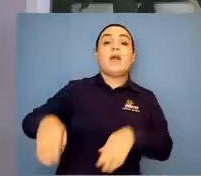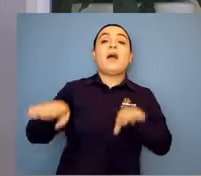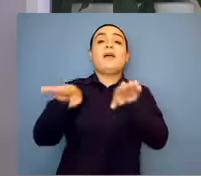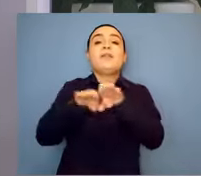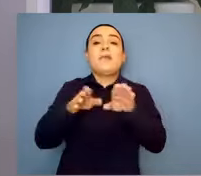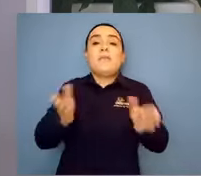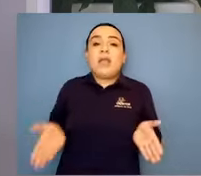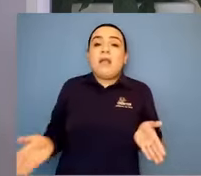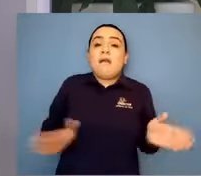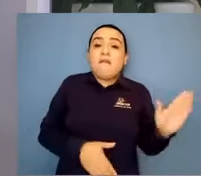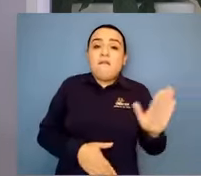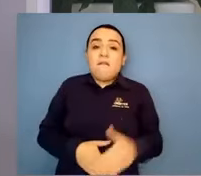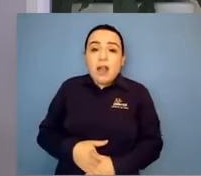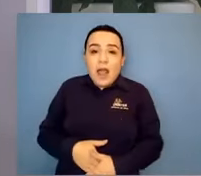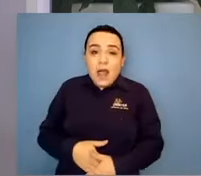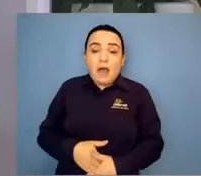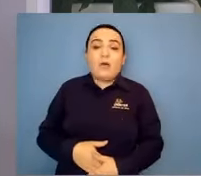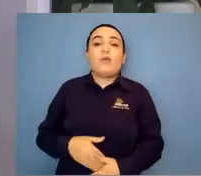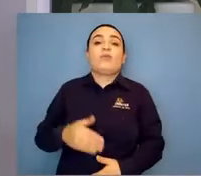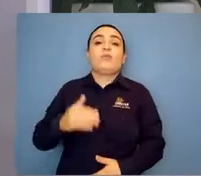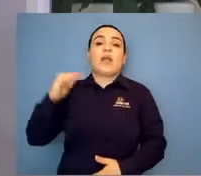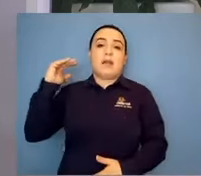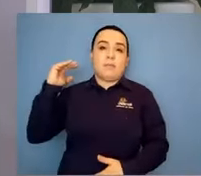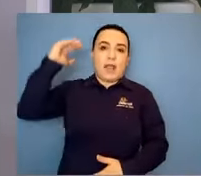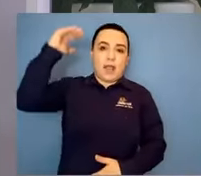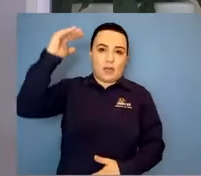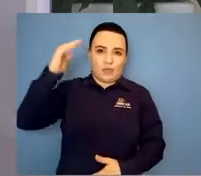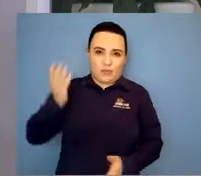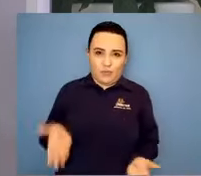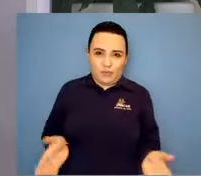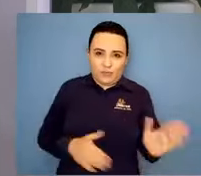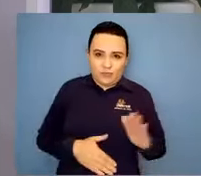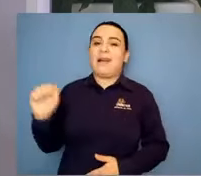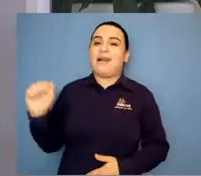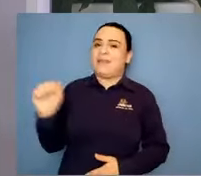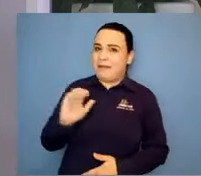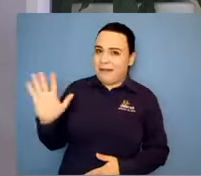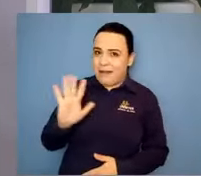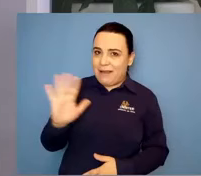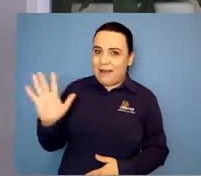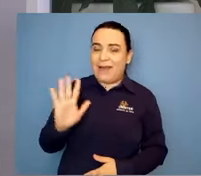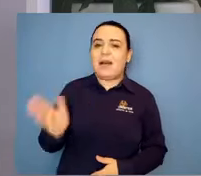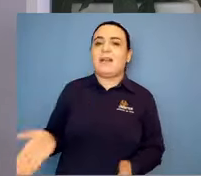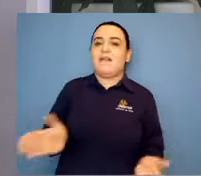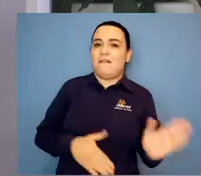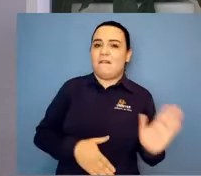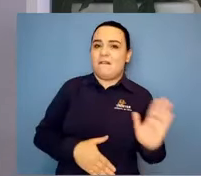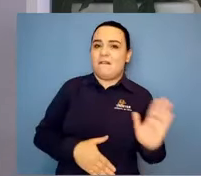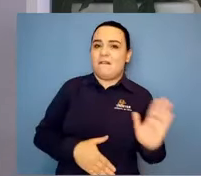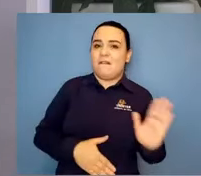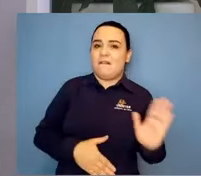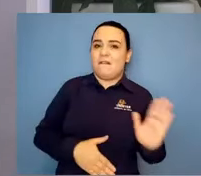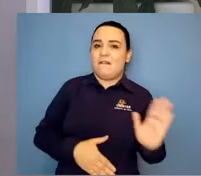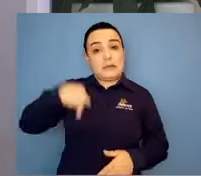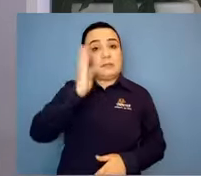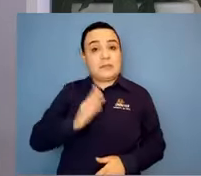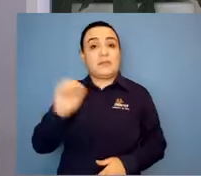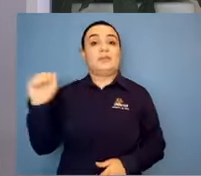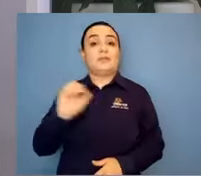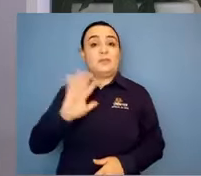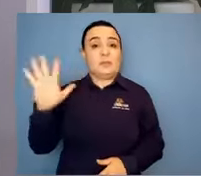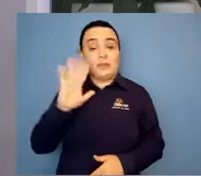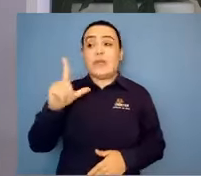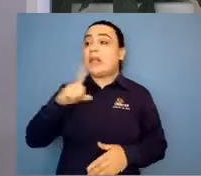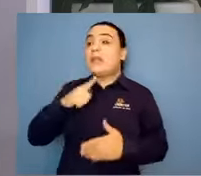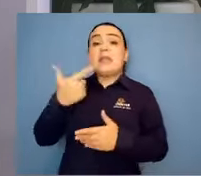básico. E é caro. E é caro, exatamente. Para nós, no Brasil, é caro. Então, tudo isso, né? Você